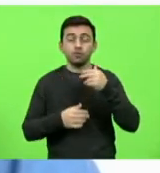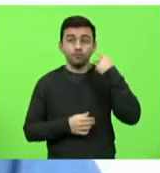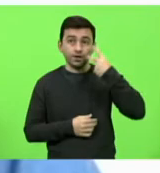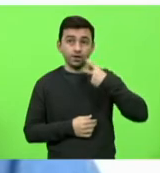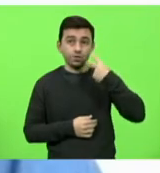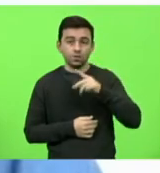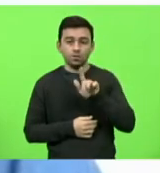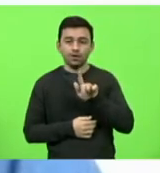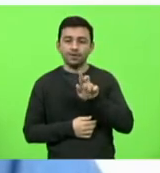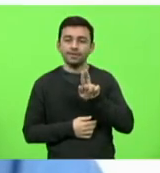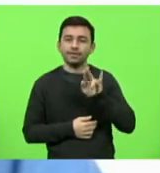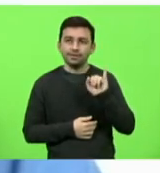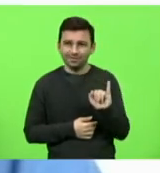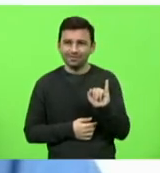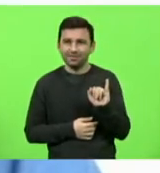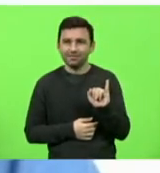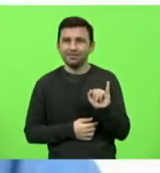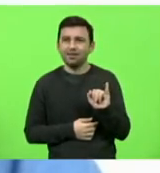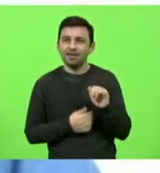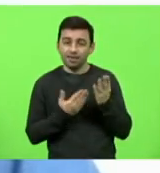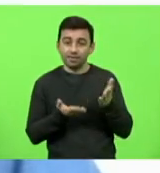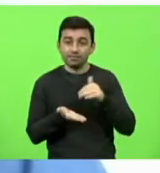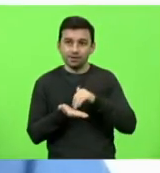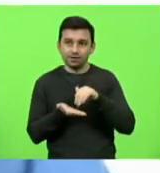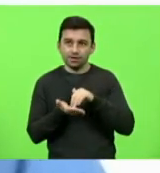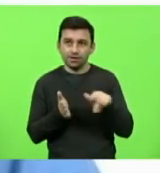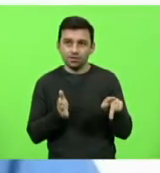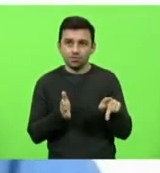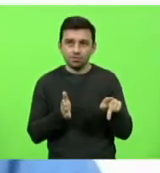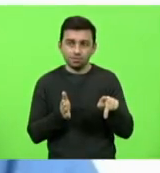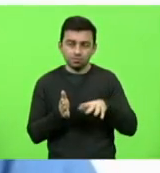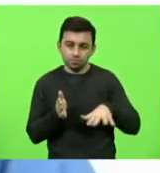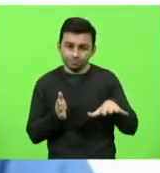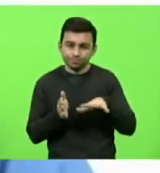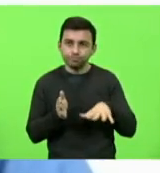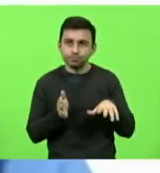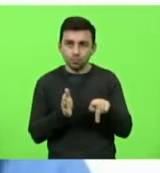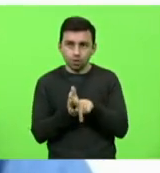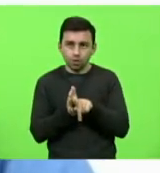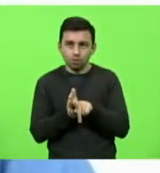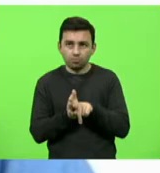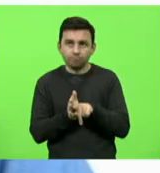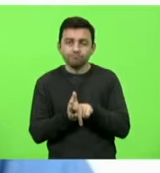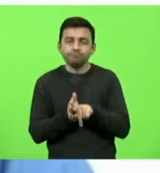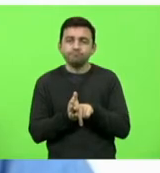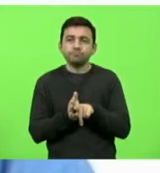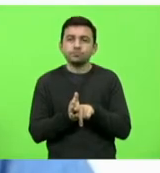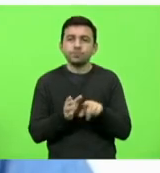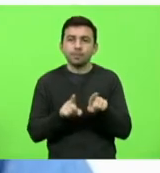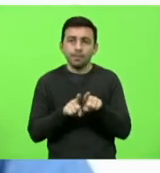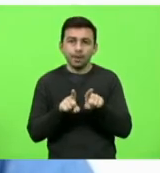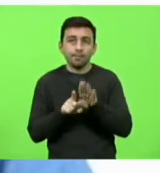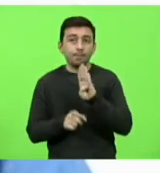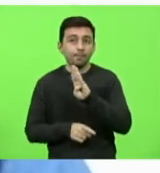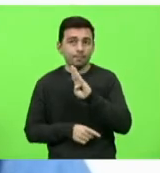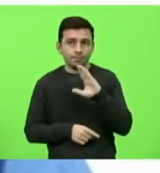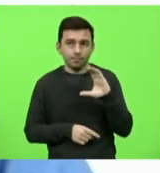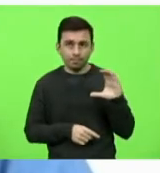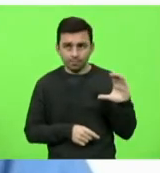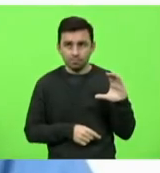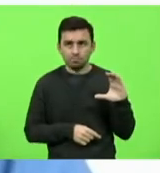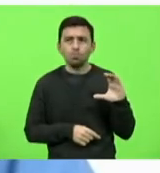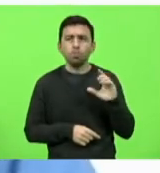Pereira, que é o secretário do Continente, participou dessa reunião. Balneário Camboriú conseguiu